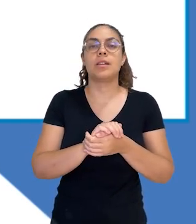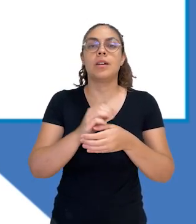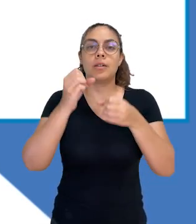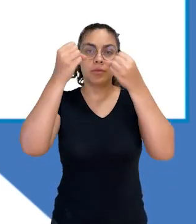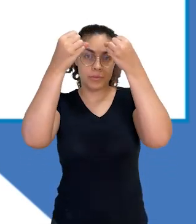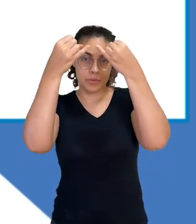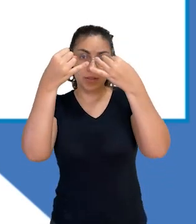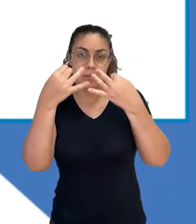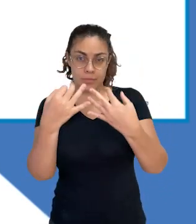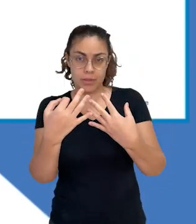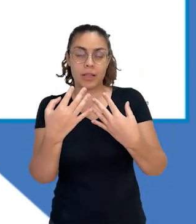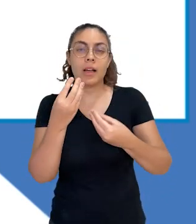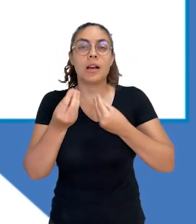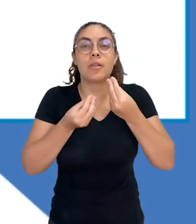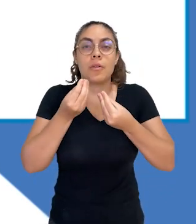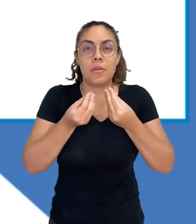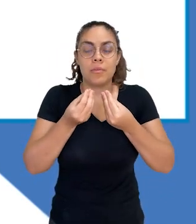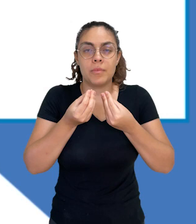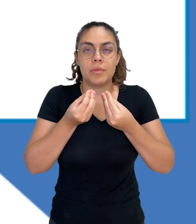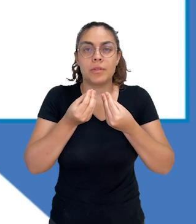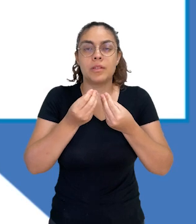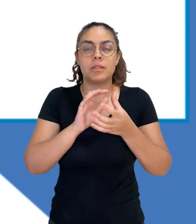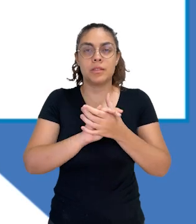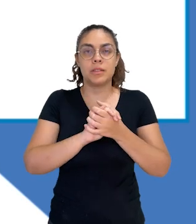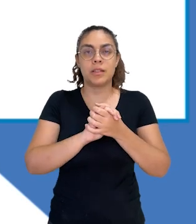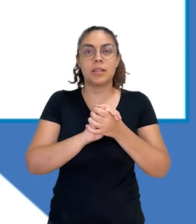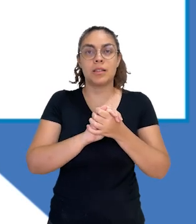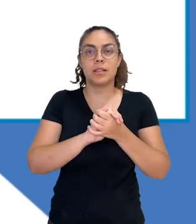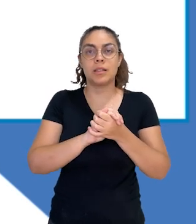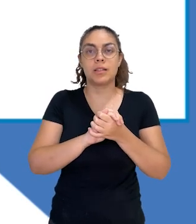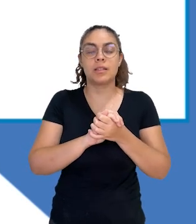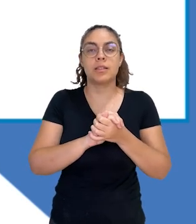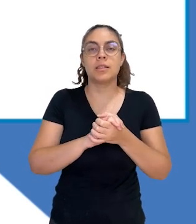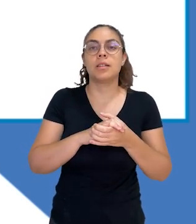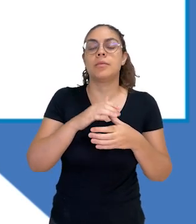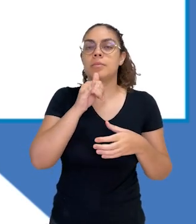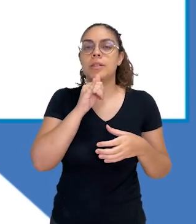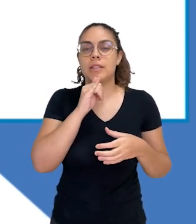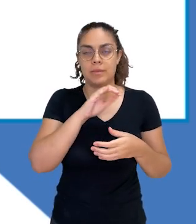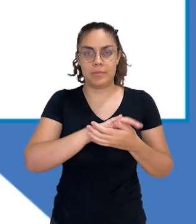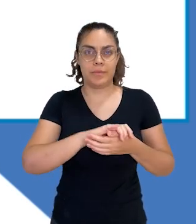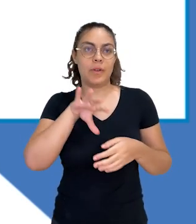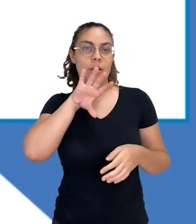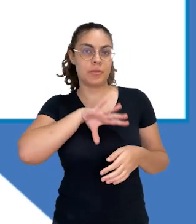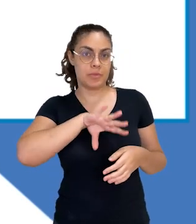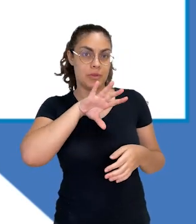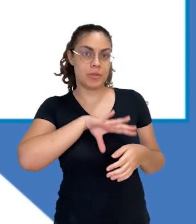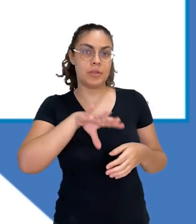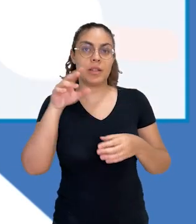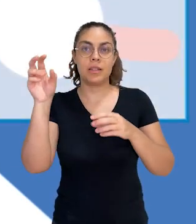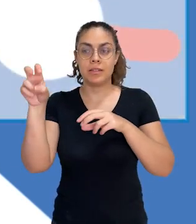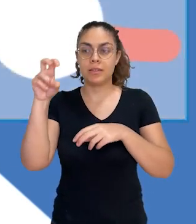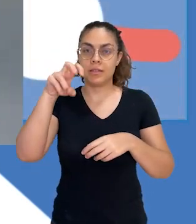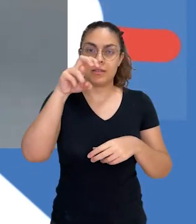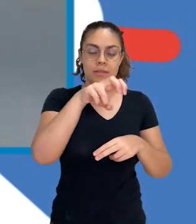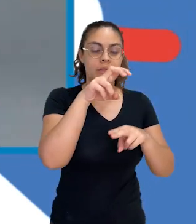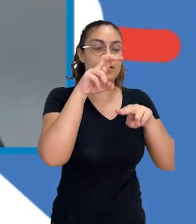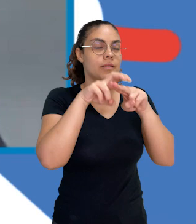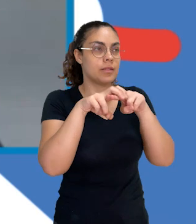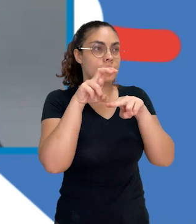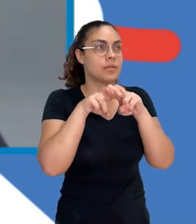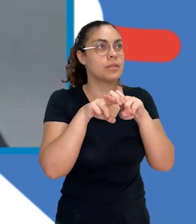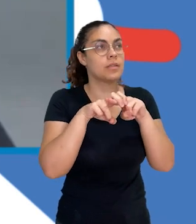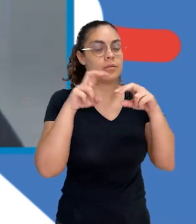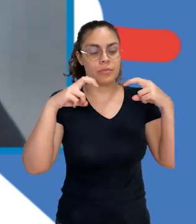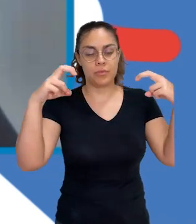eu te explicar o que somos. Que seria uma coisa meio que reversa. Caso, os portugueses chegando no Brasil e sentando para escutar os